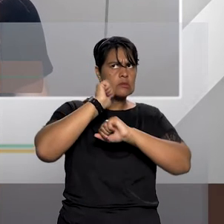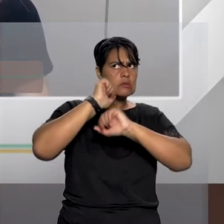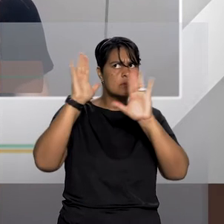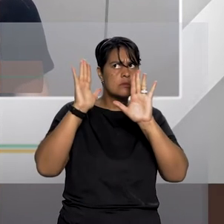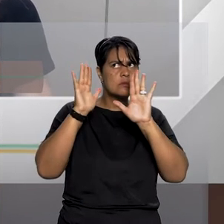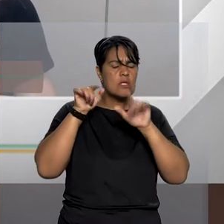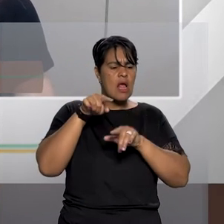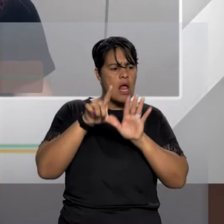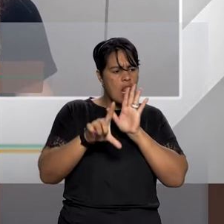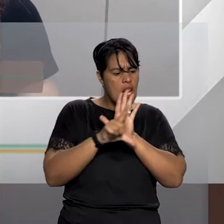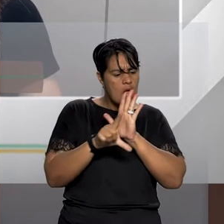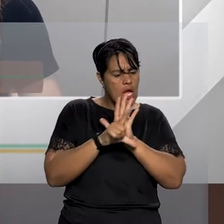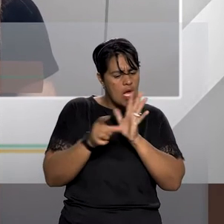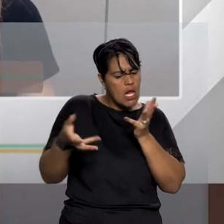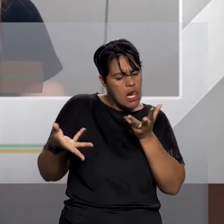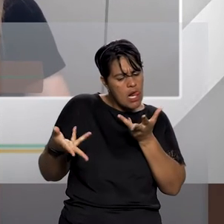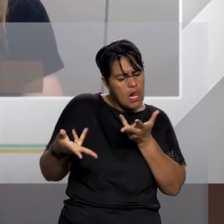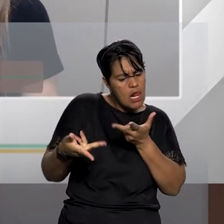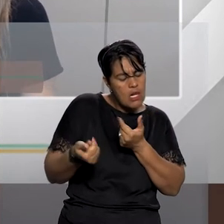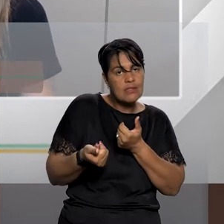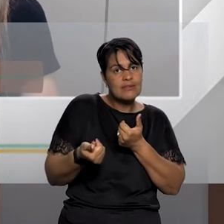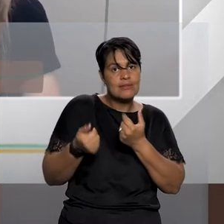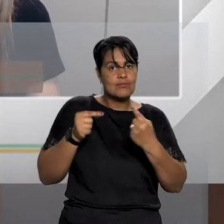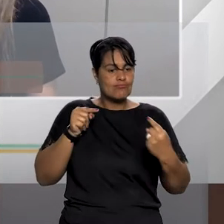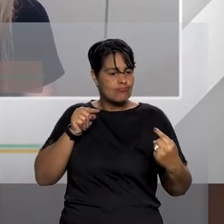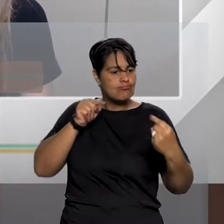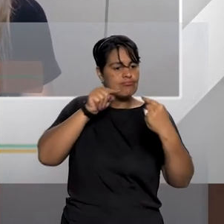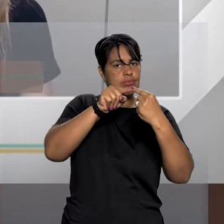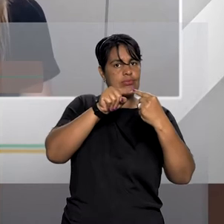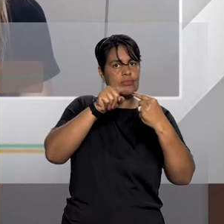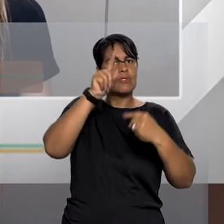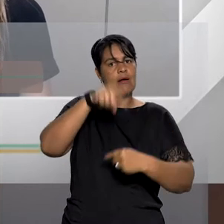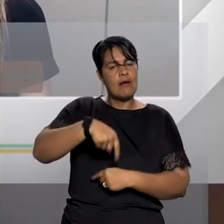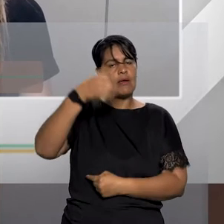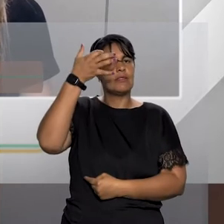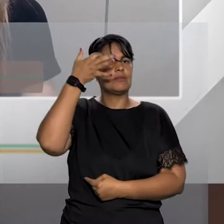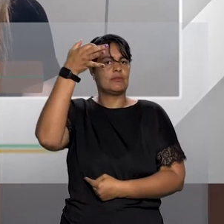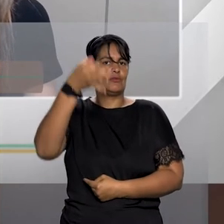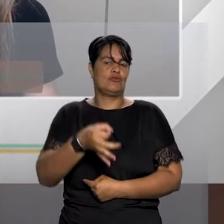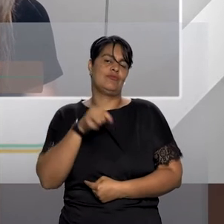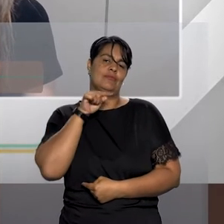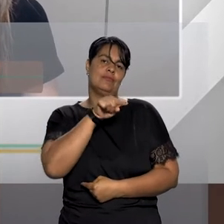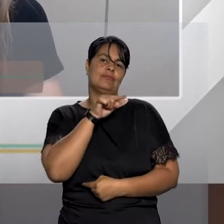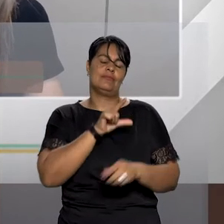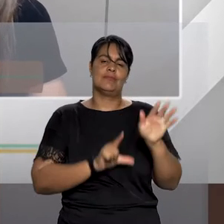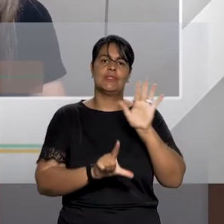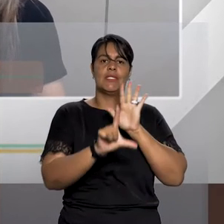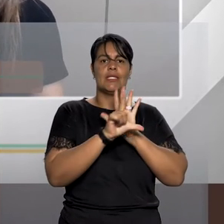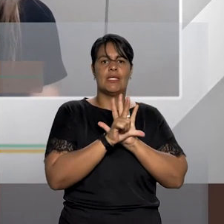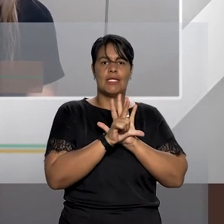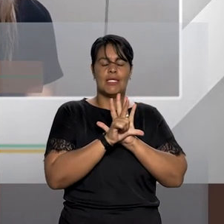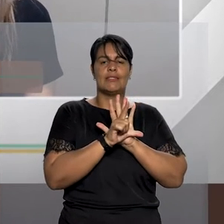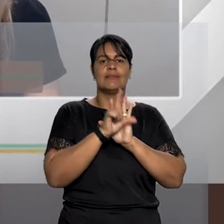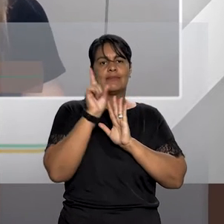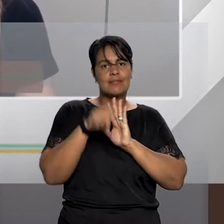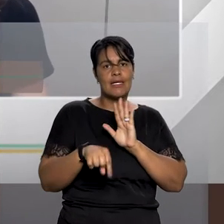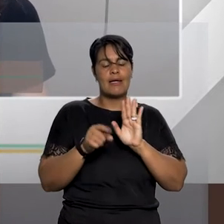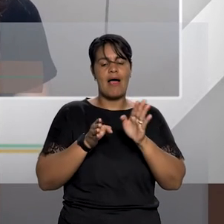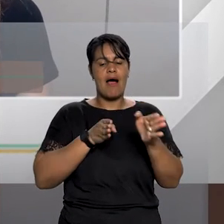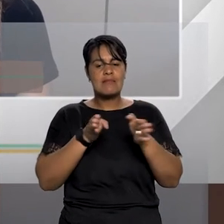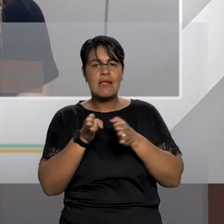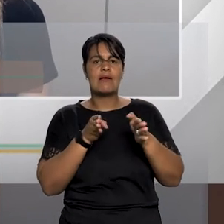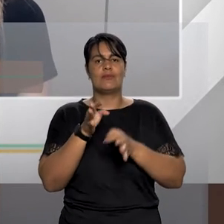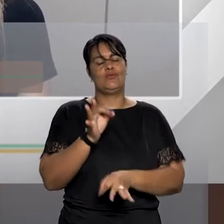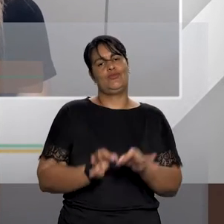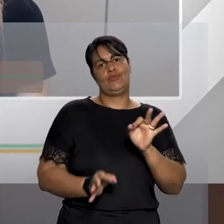lei está devidamente atrelada à compreensão da estrutura dessa lei no que se refere a esse acesso à justiça. A